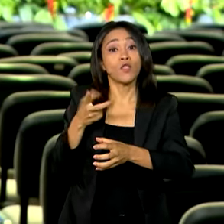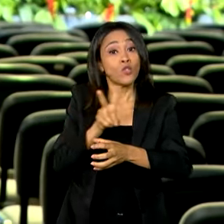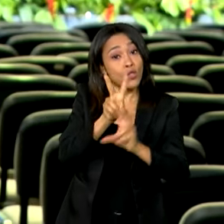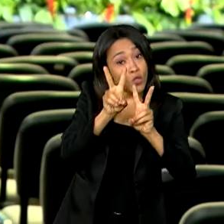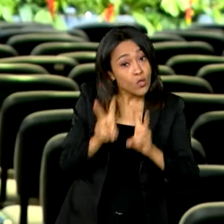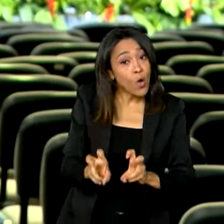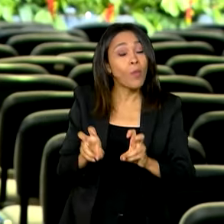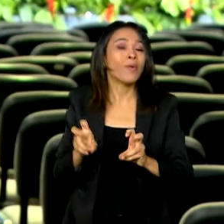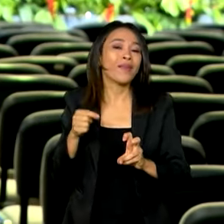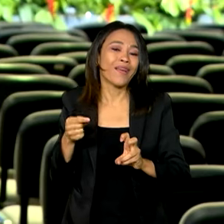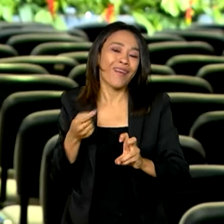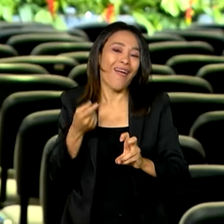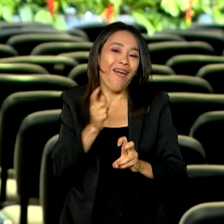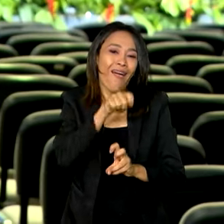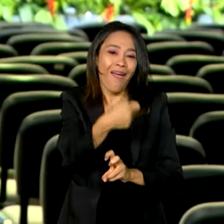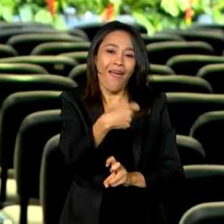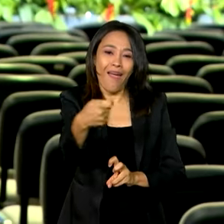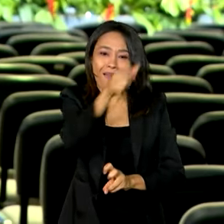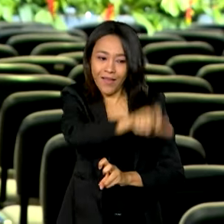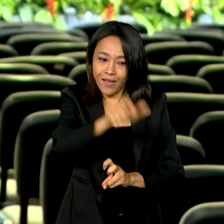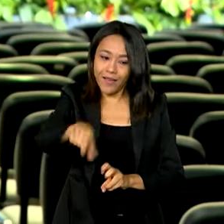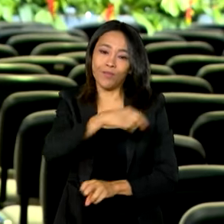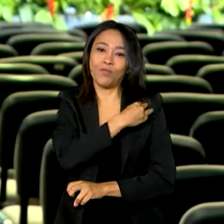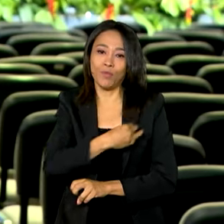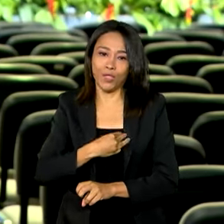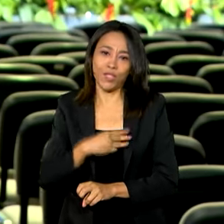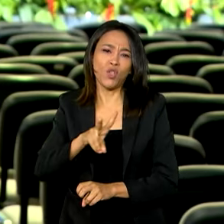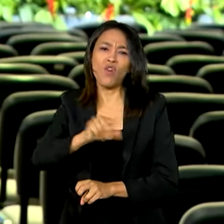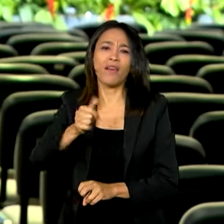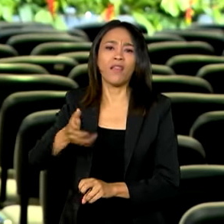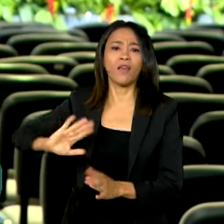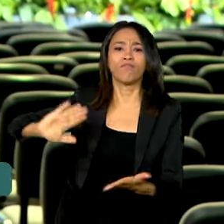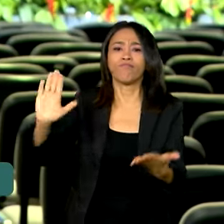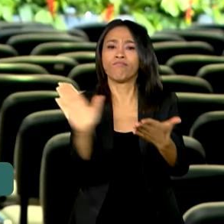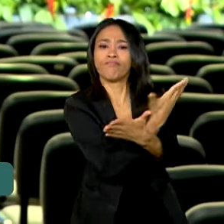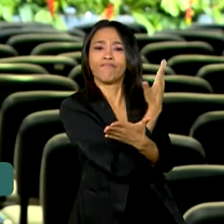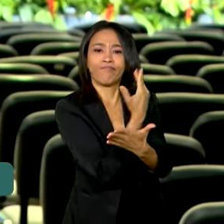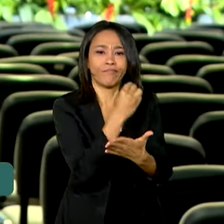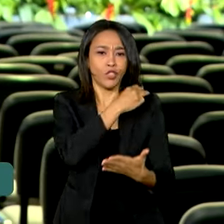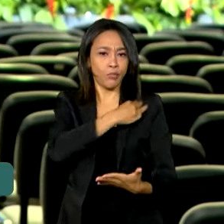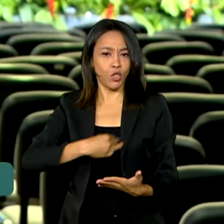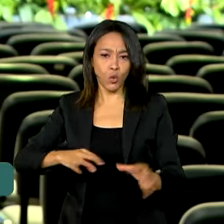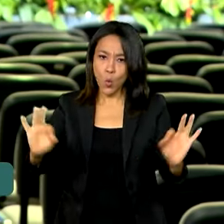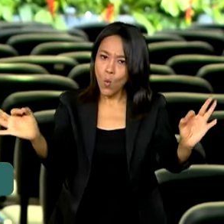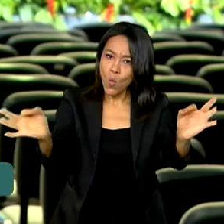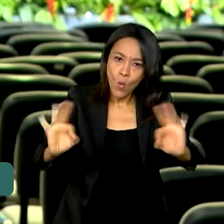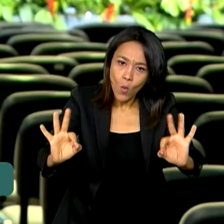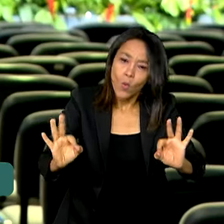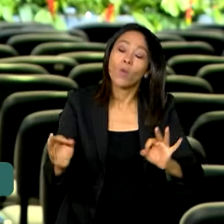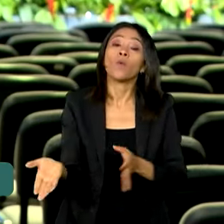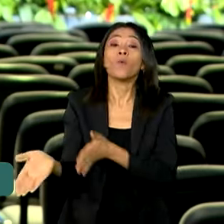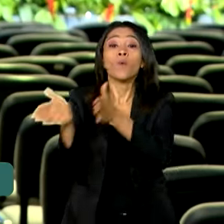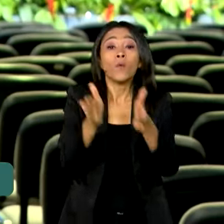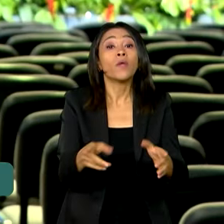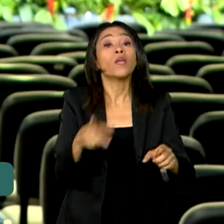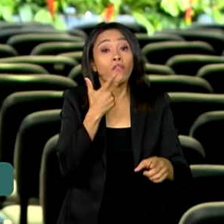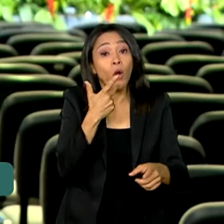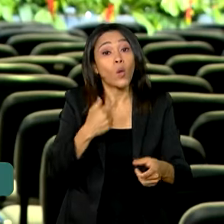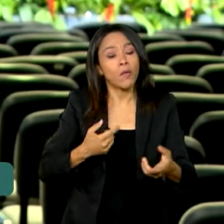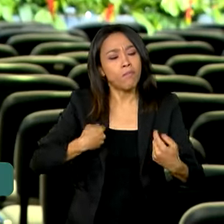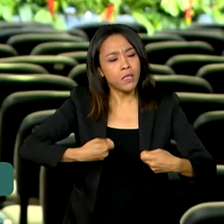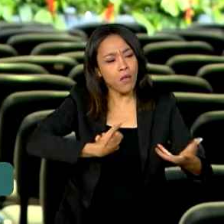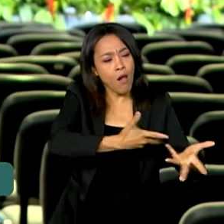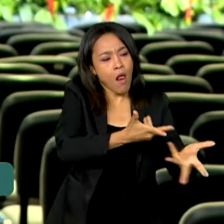aos ministros, garantiu que não vai haver reforma ministerial e também destacou a relação civilizada